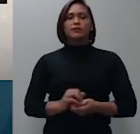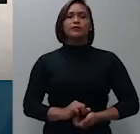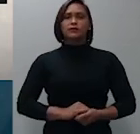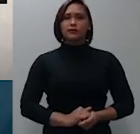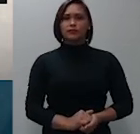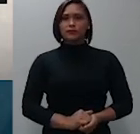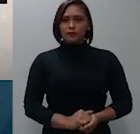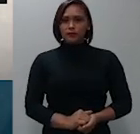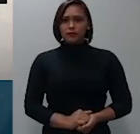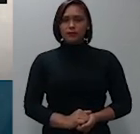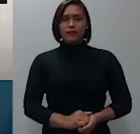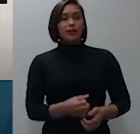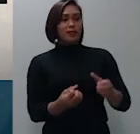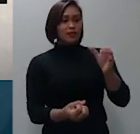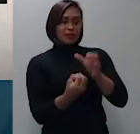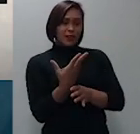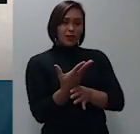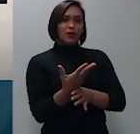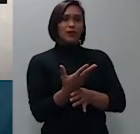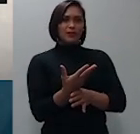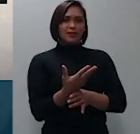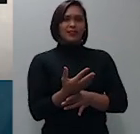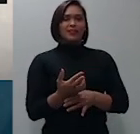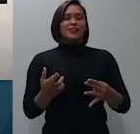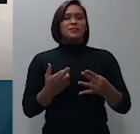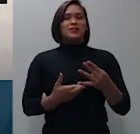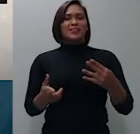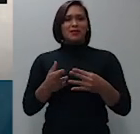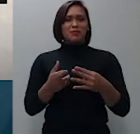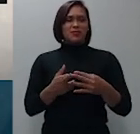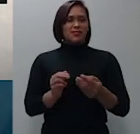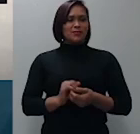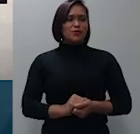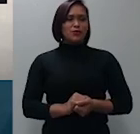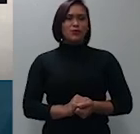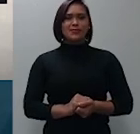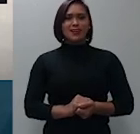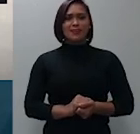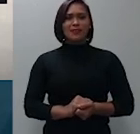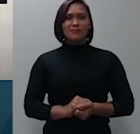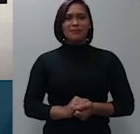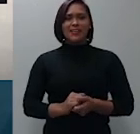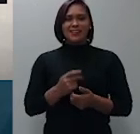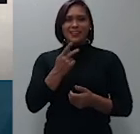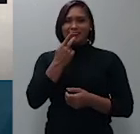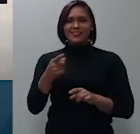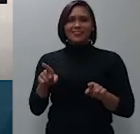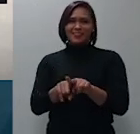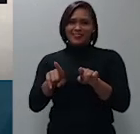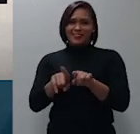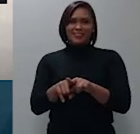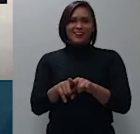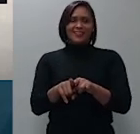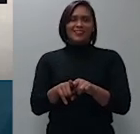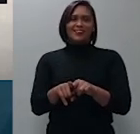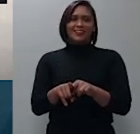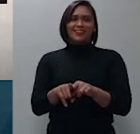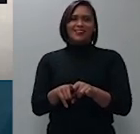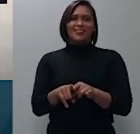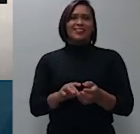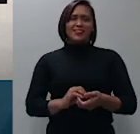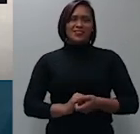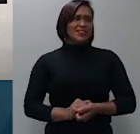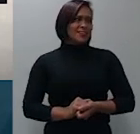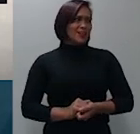origem os horas recorrentes ajuizaram a ação de execução de honorários advocatistas em face de Adriana e de Jean